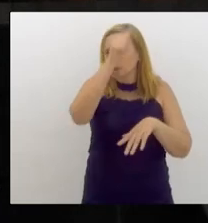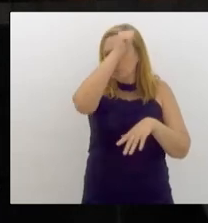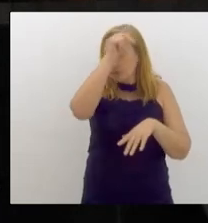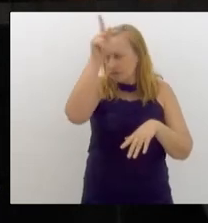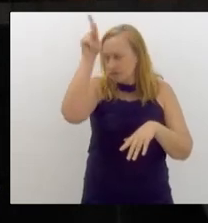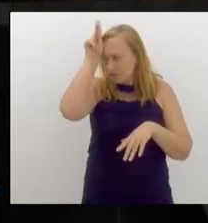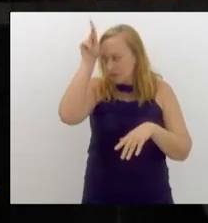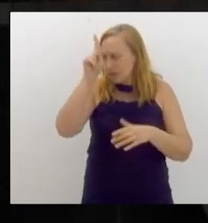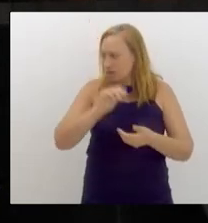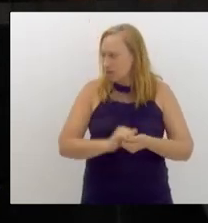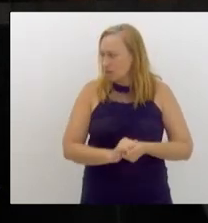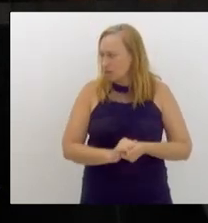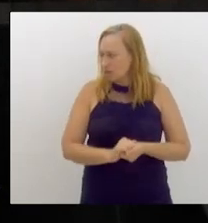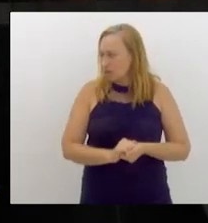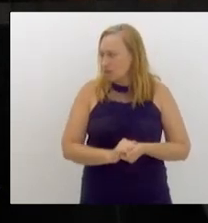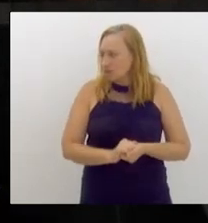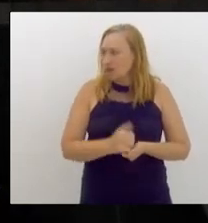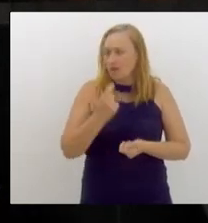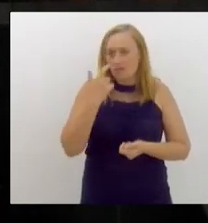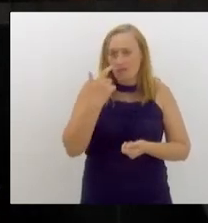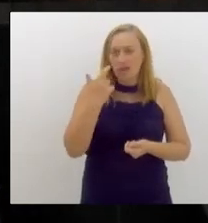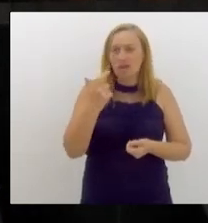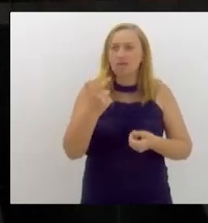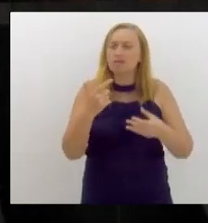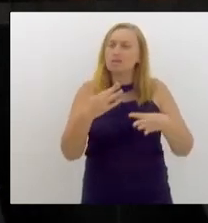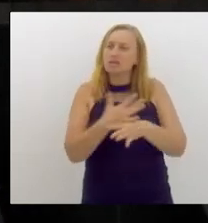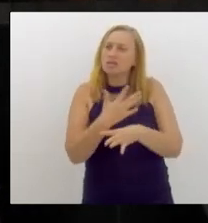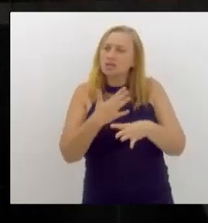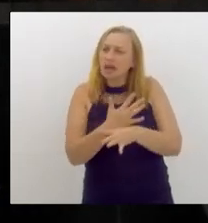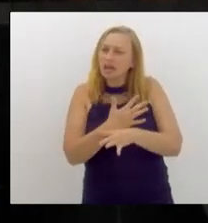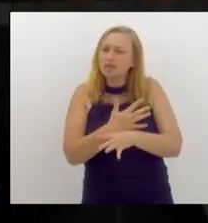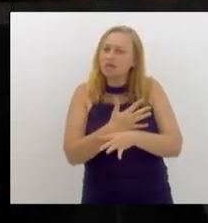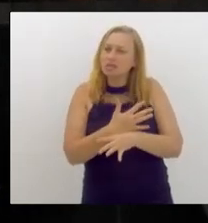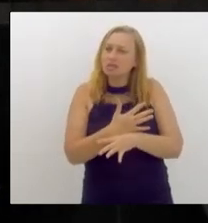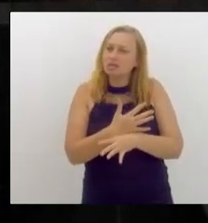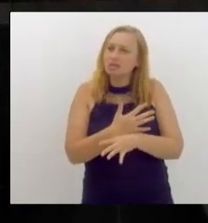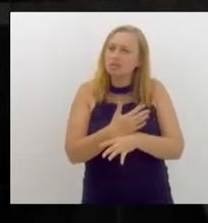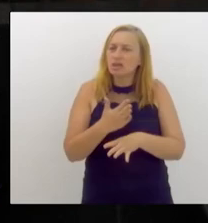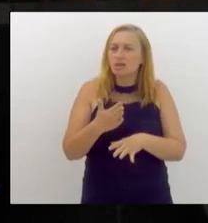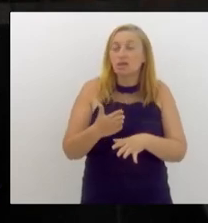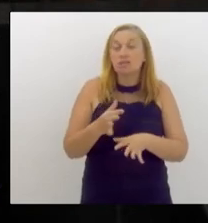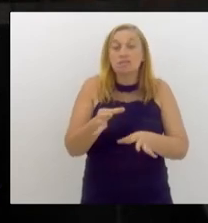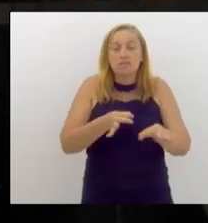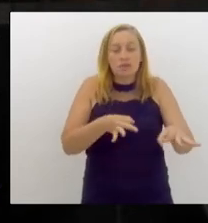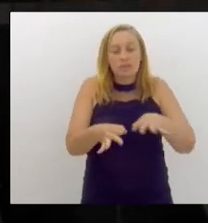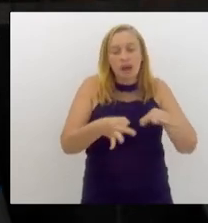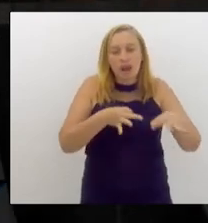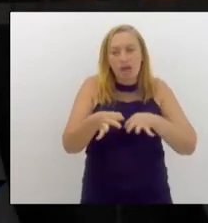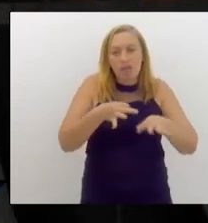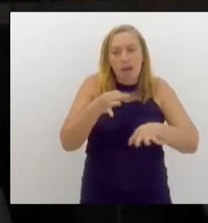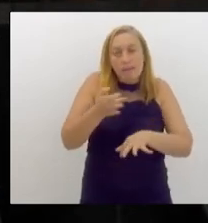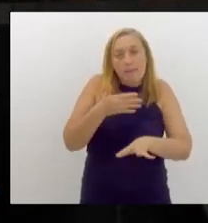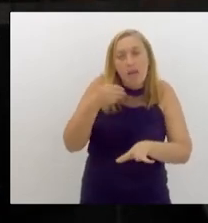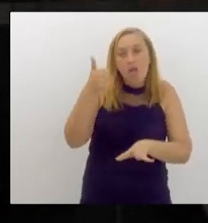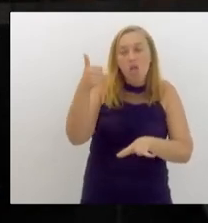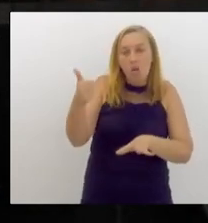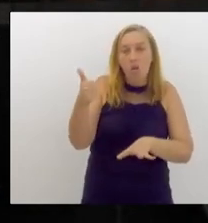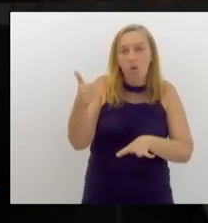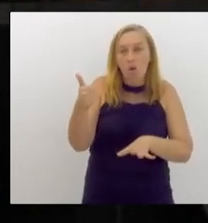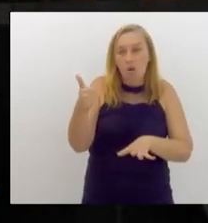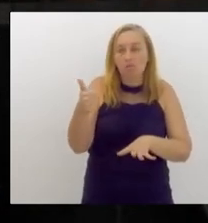é buscar cidades que fiquem melhor preparadas para